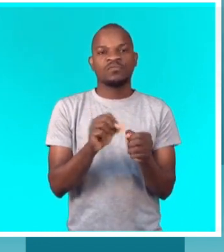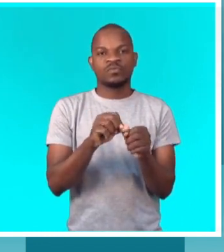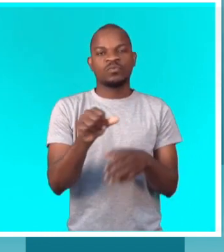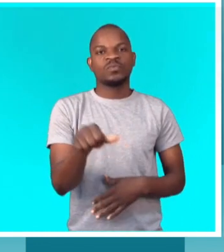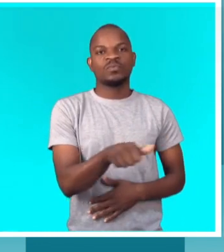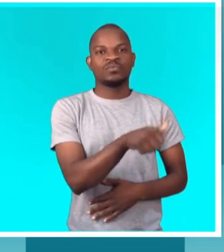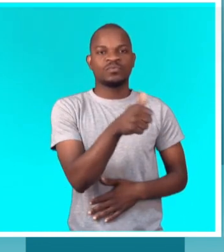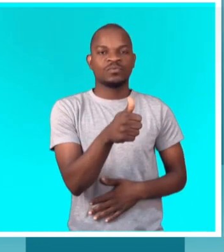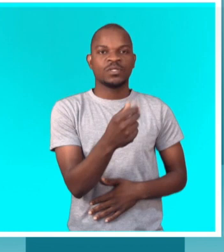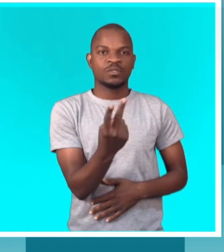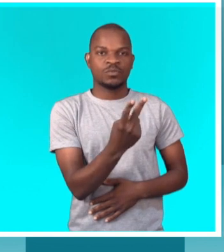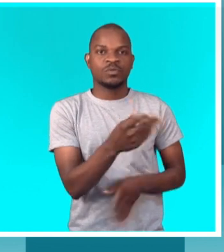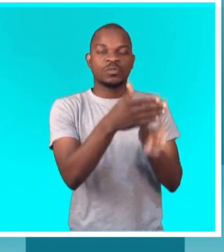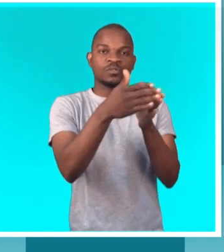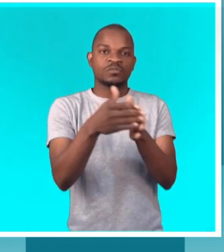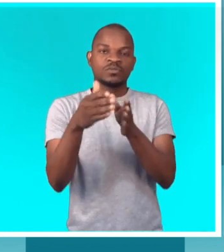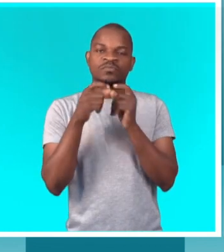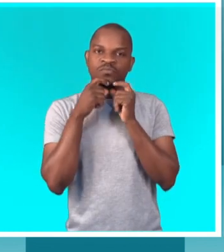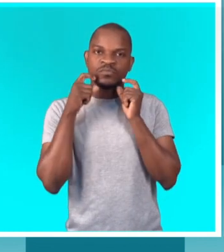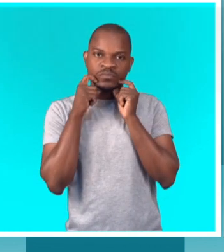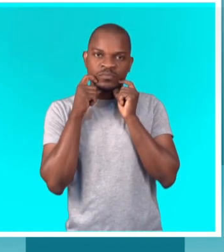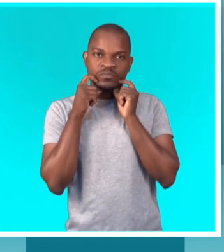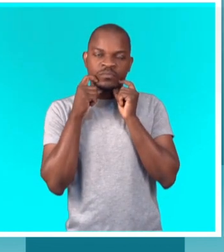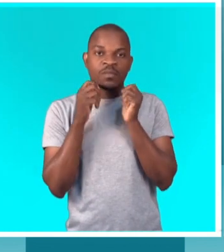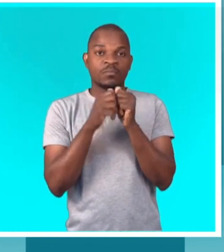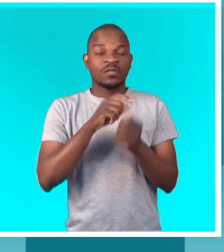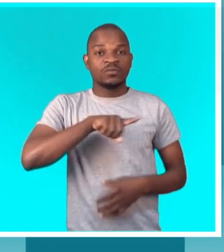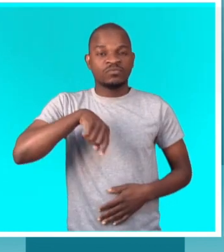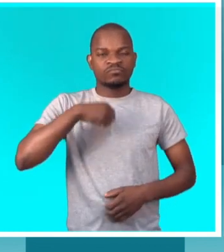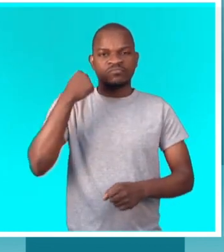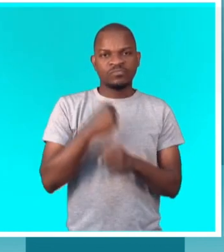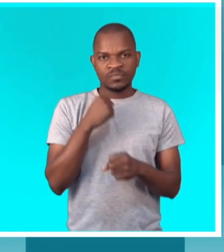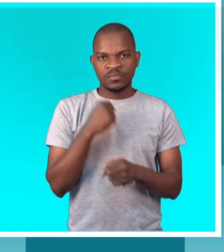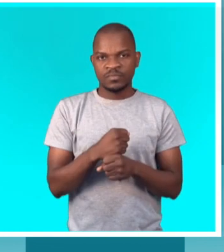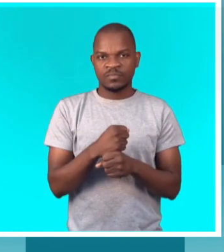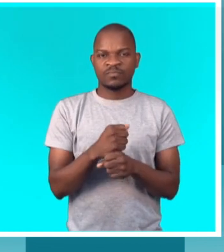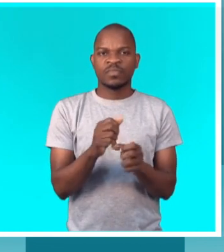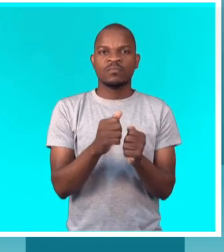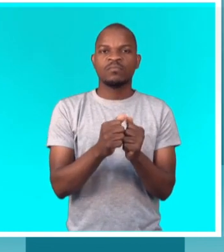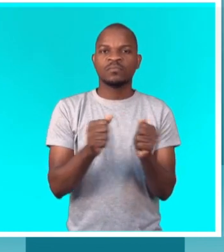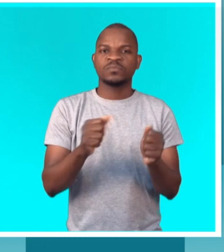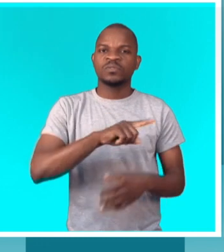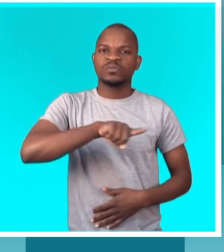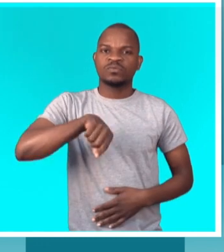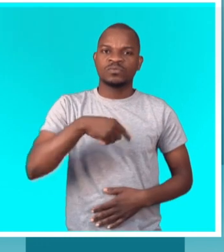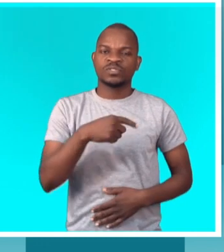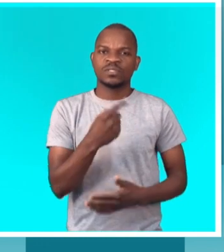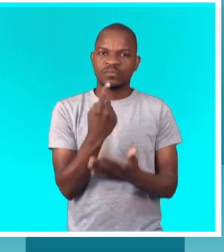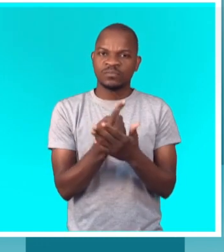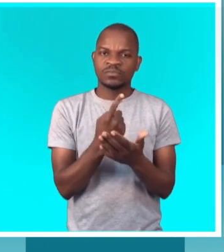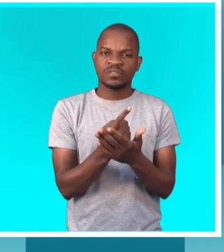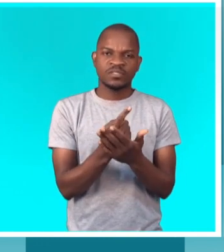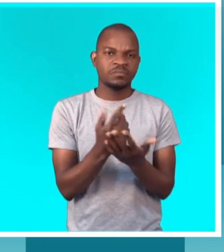alcance para garantir uma melhor prestação das atletas moçambicanas. Nós temos já que